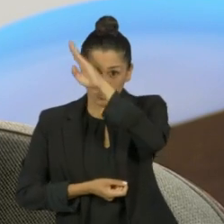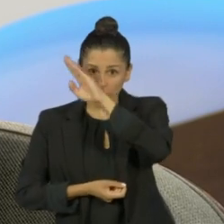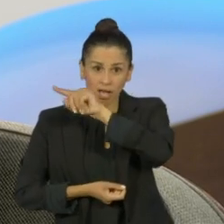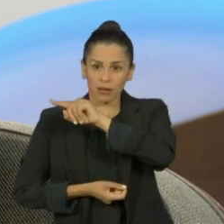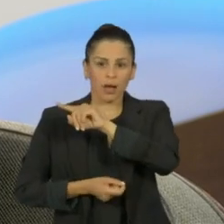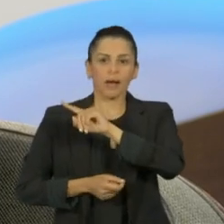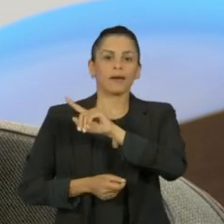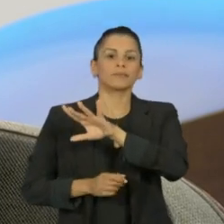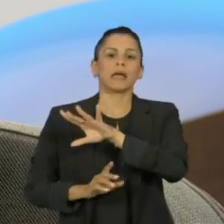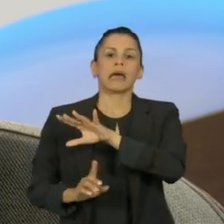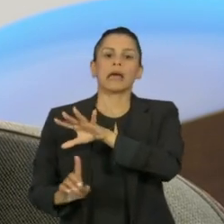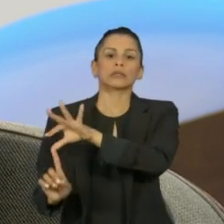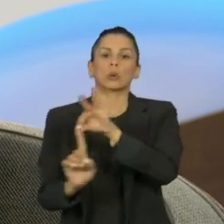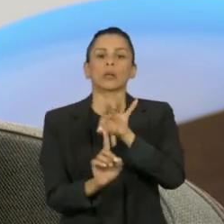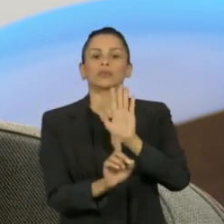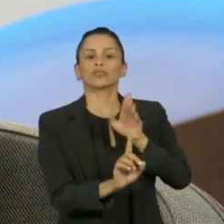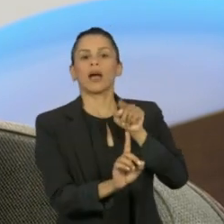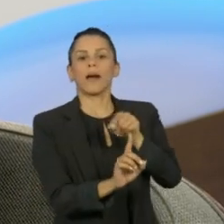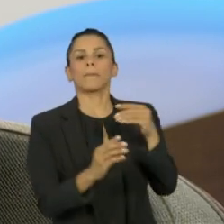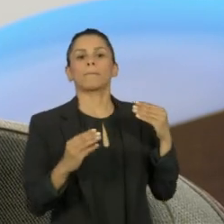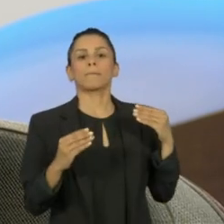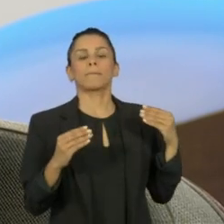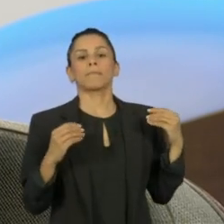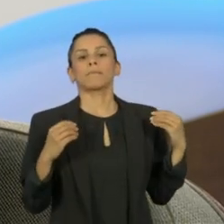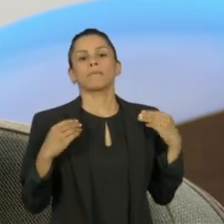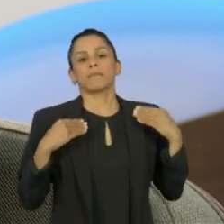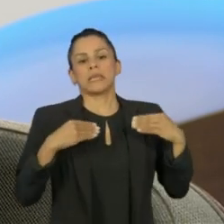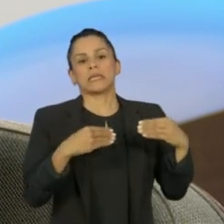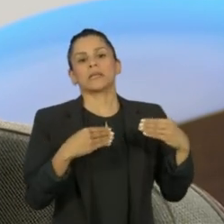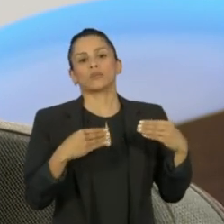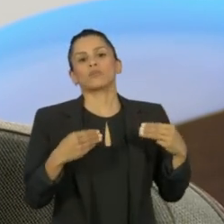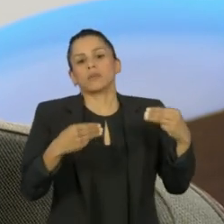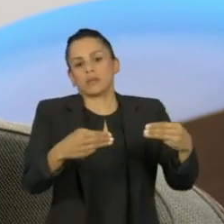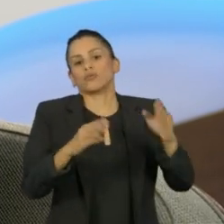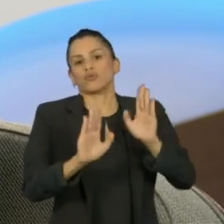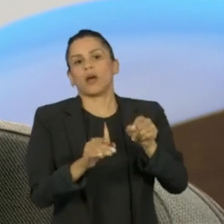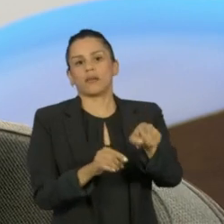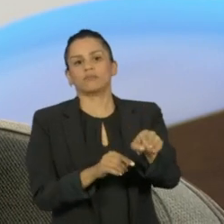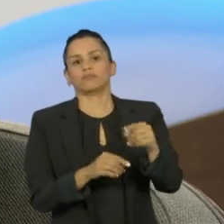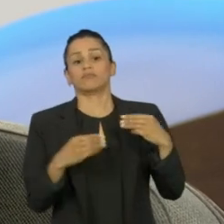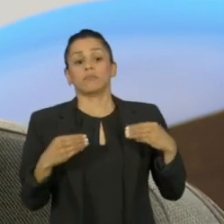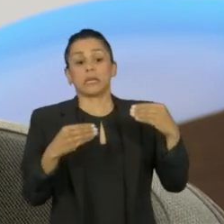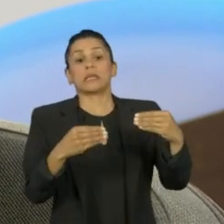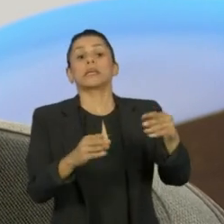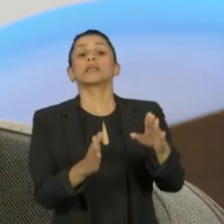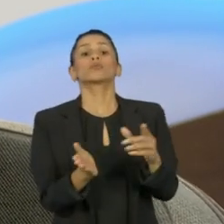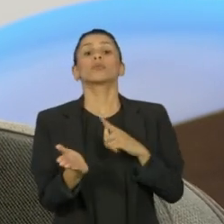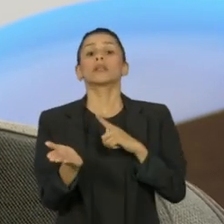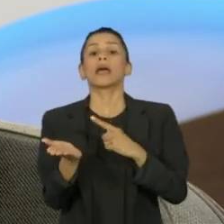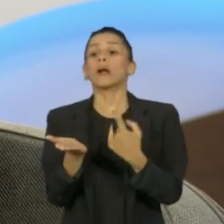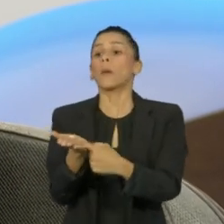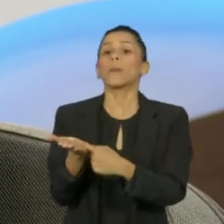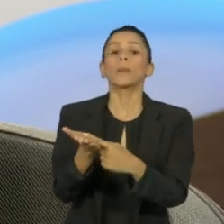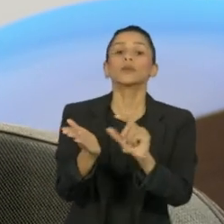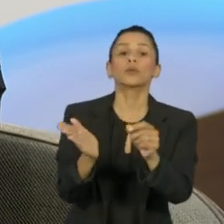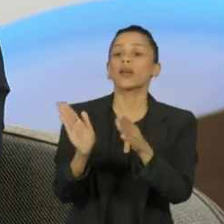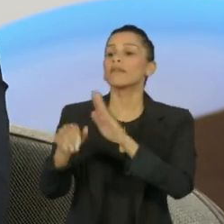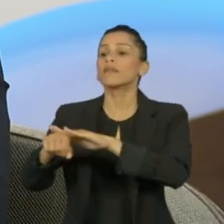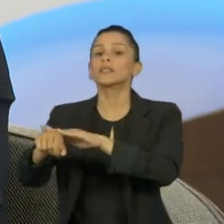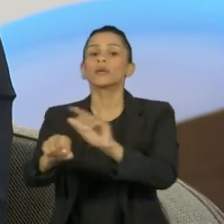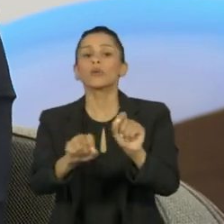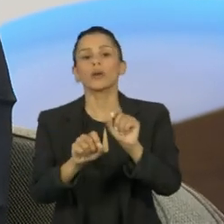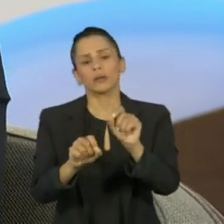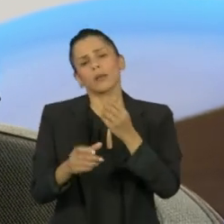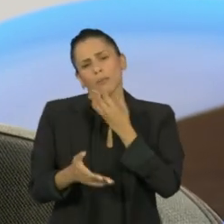o próprio presidente não apresenta a sua agenda, a agenda é do ministro. E que bom que tem um bom ministro, que é o ministro Paulo